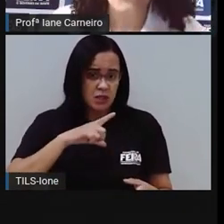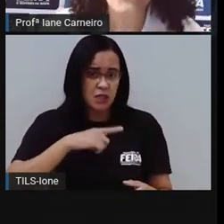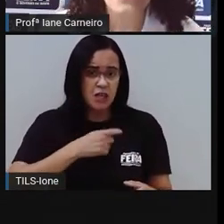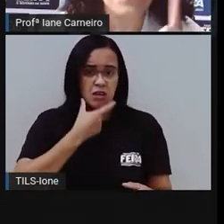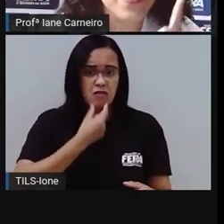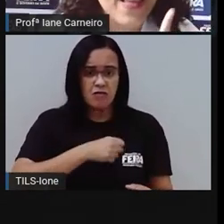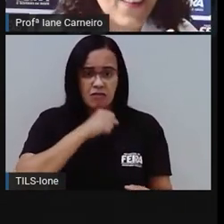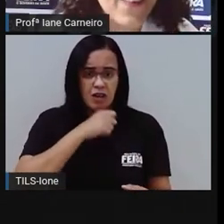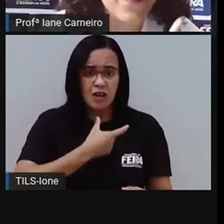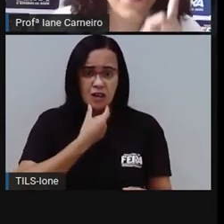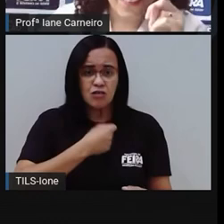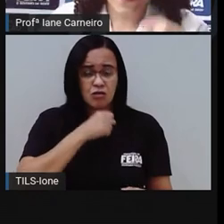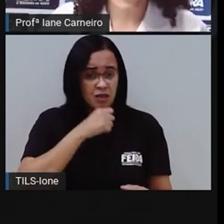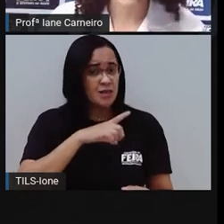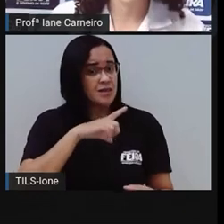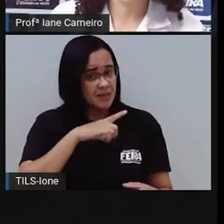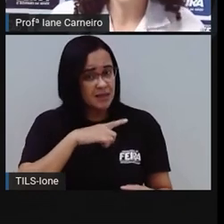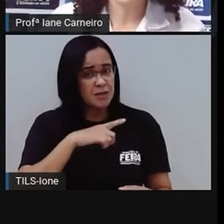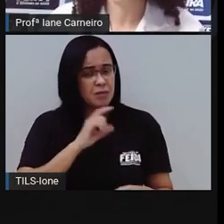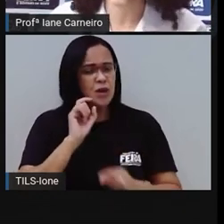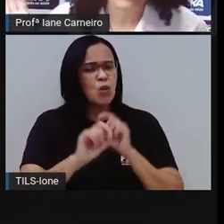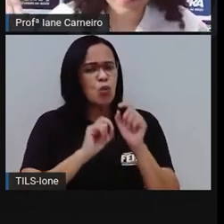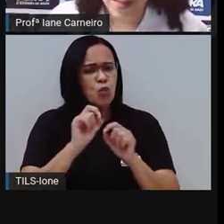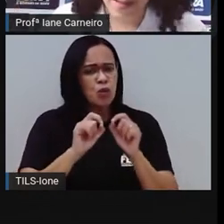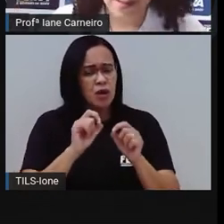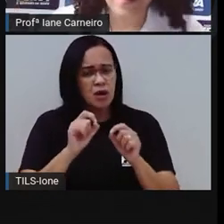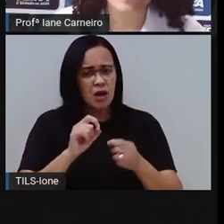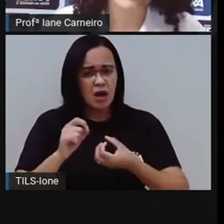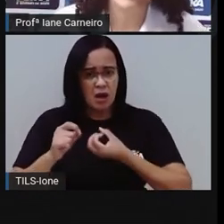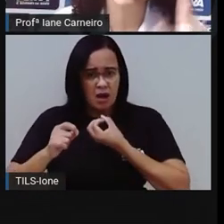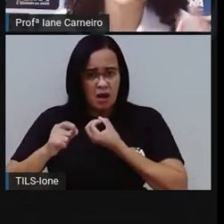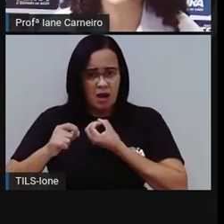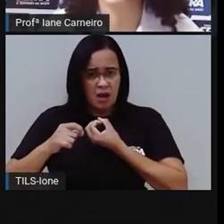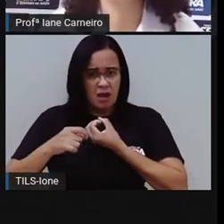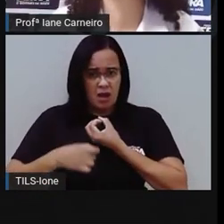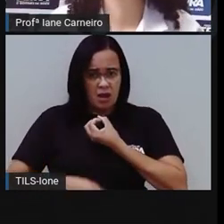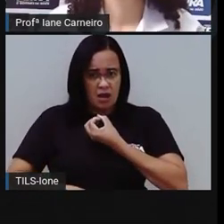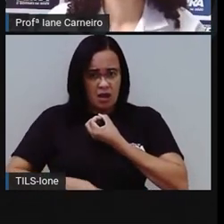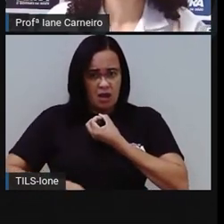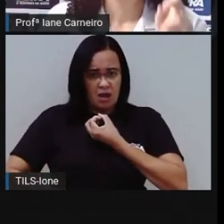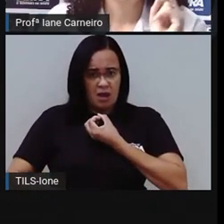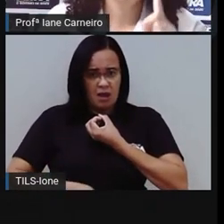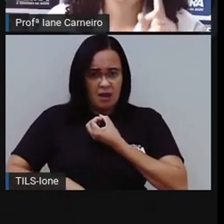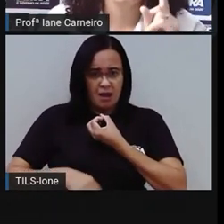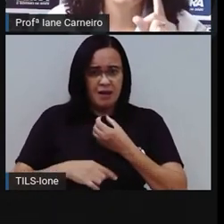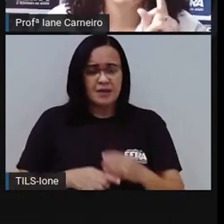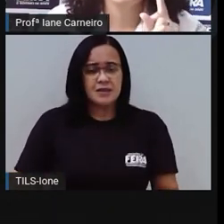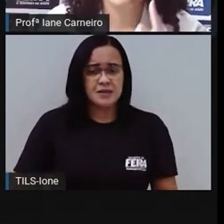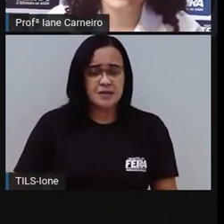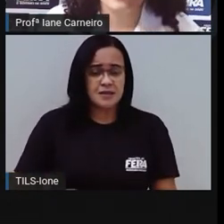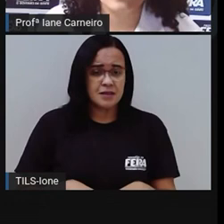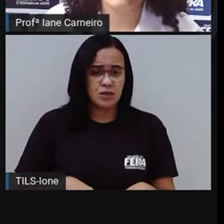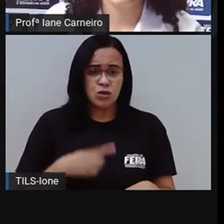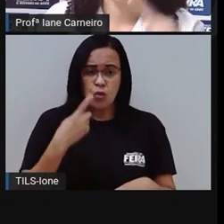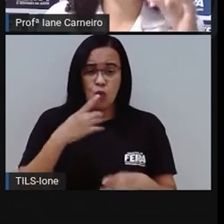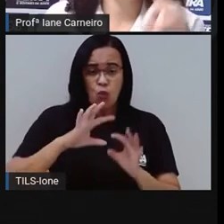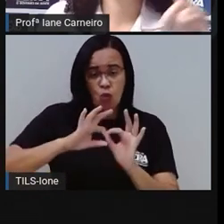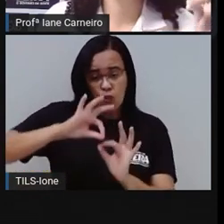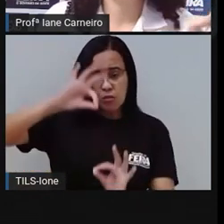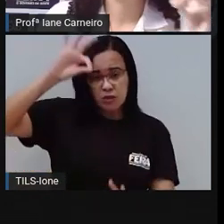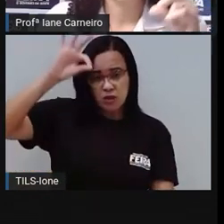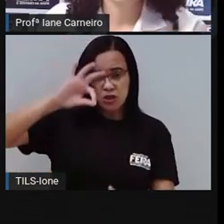umbigo. Olha aí, o umbigo. Todo mundo tem. Não tem quem não tenha. Um compridinho,